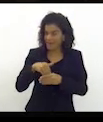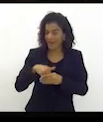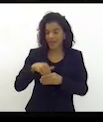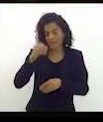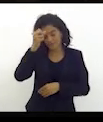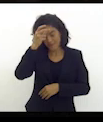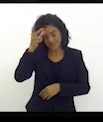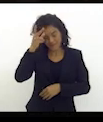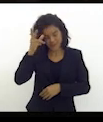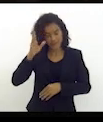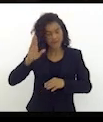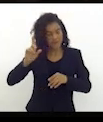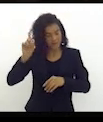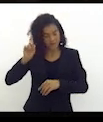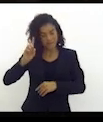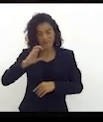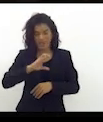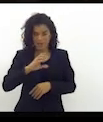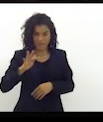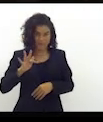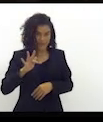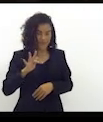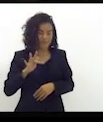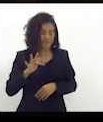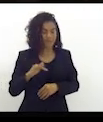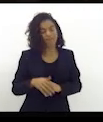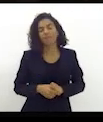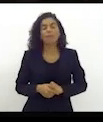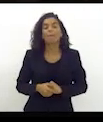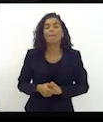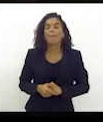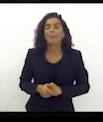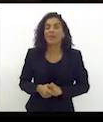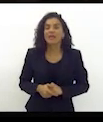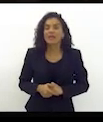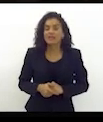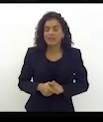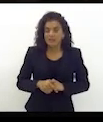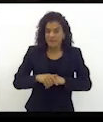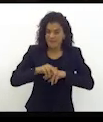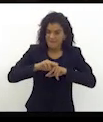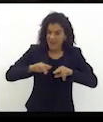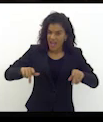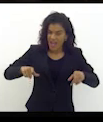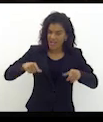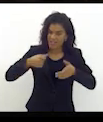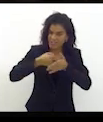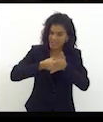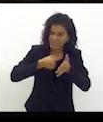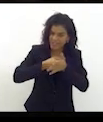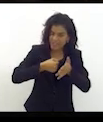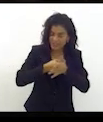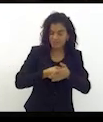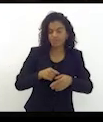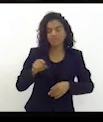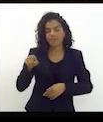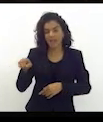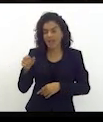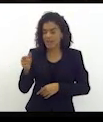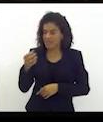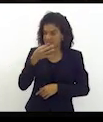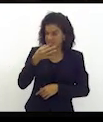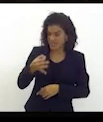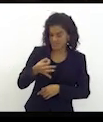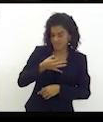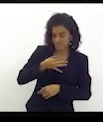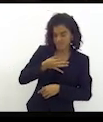Prefeitura de Cabo Frio quando fomos adversários, em vários embates José Bonifácio teceu críticas